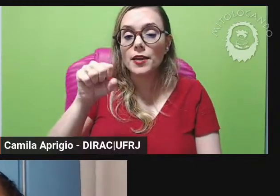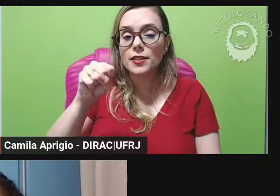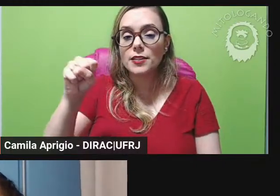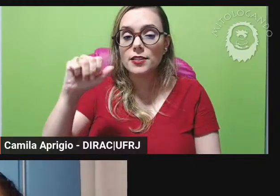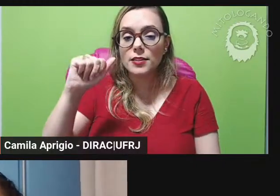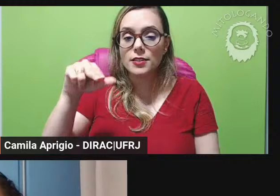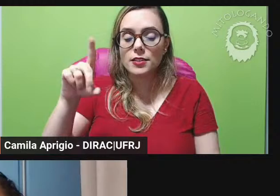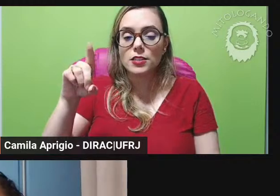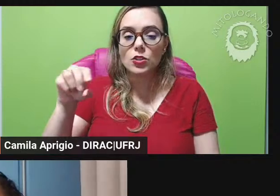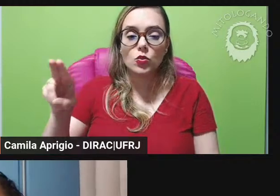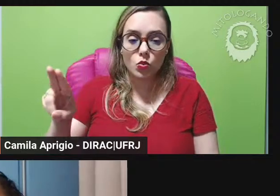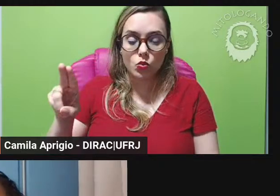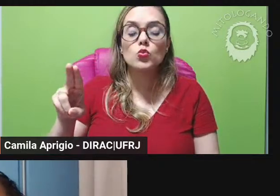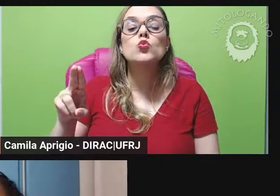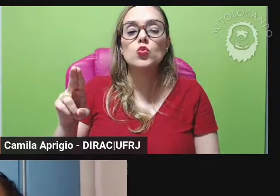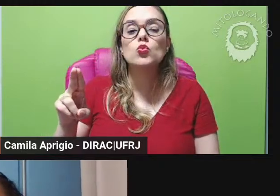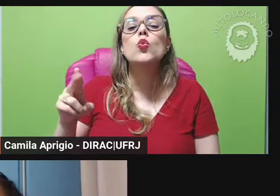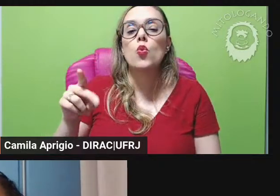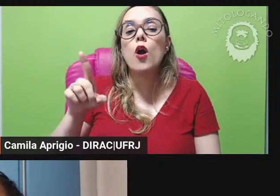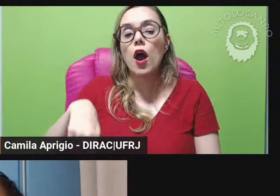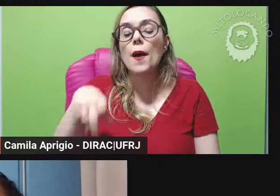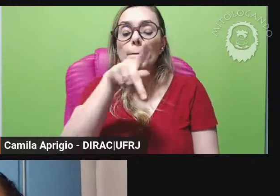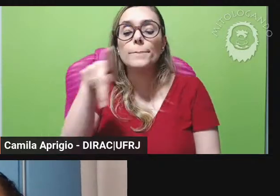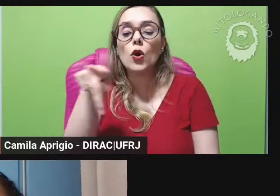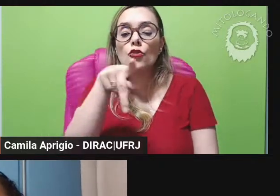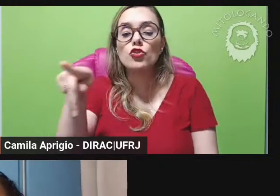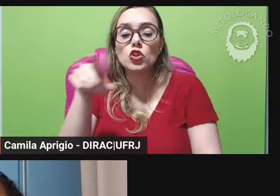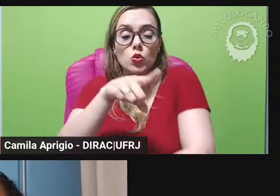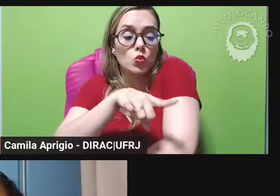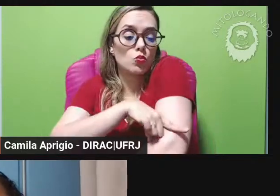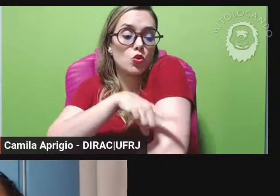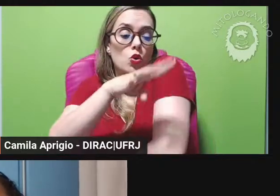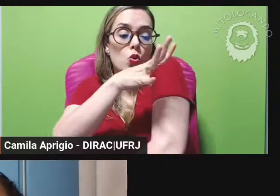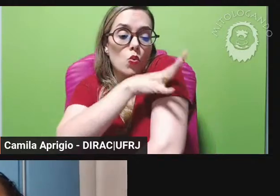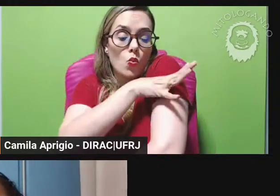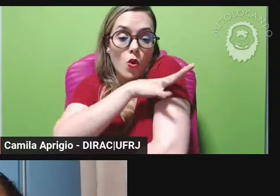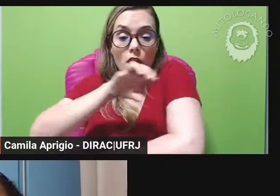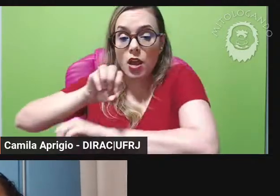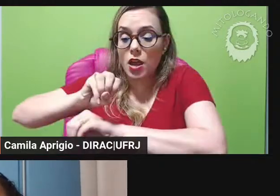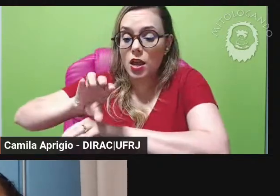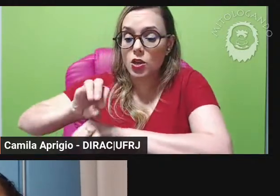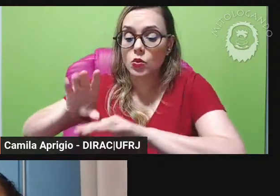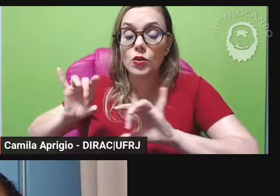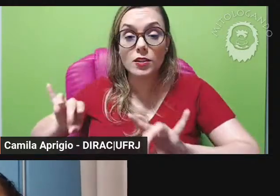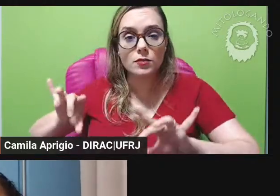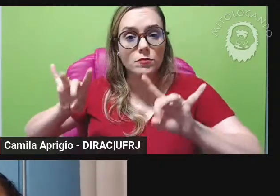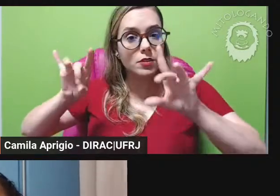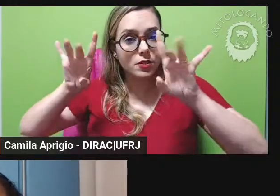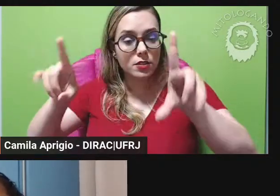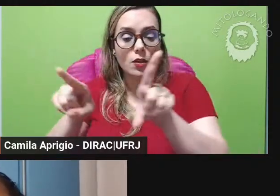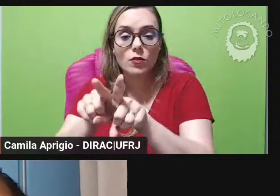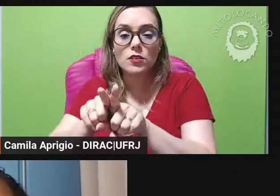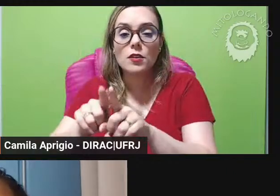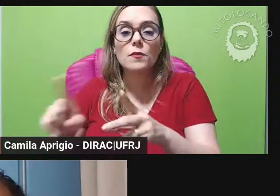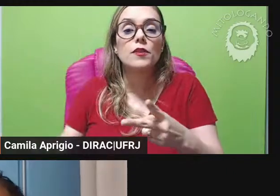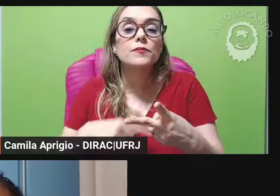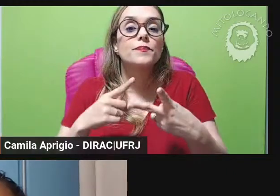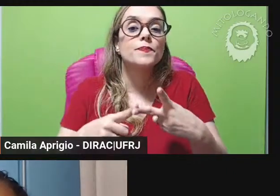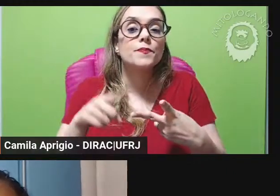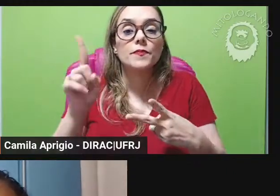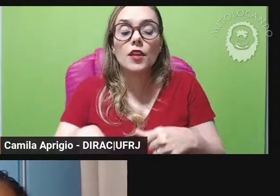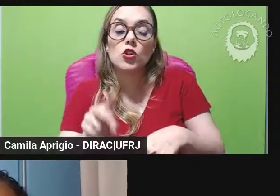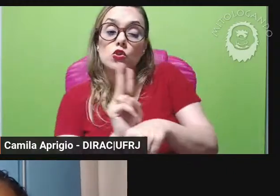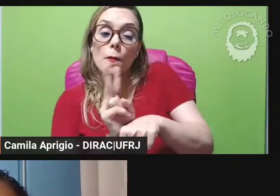professora de primeira a quarta séries de educação especial paralelamente a função de professor atuou como auxiliar de supervisão